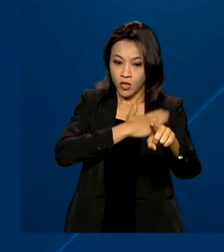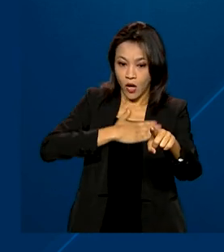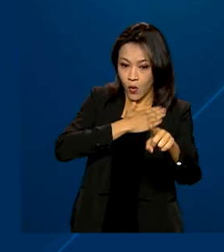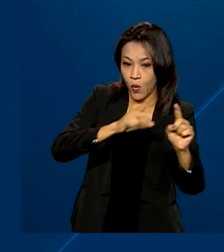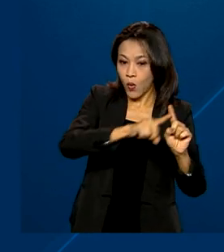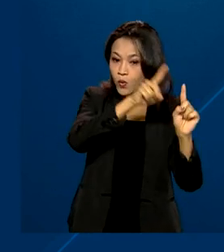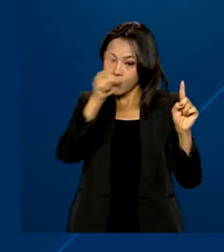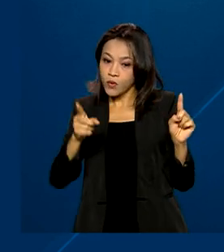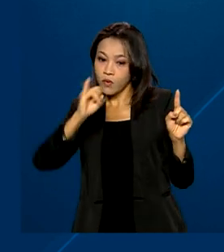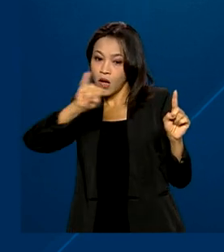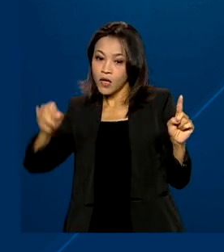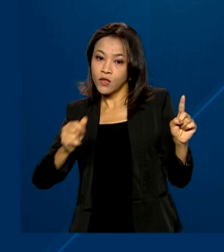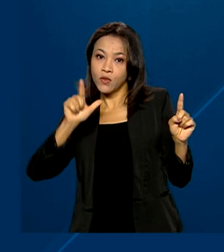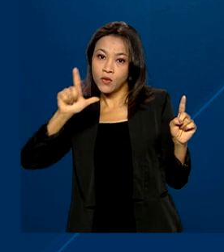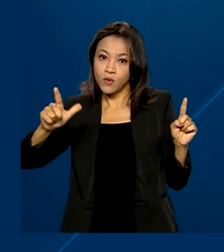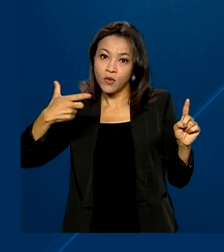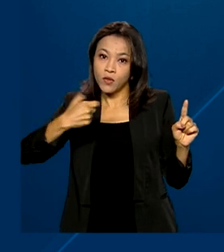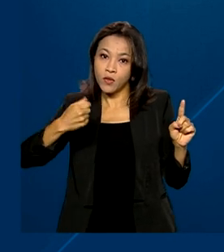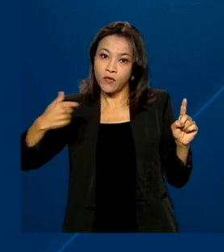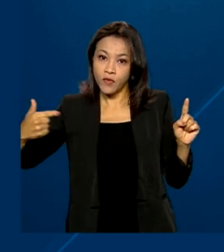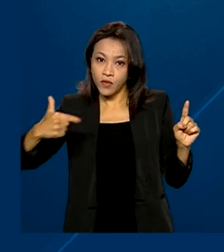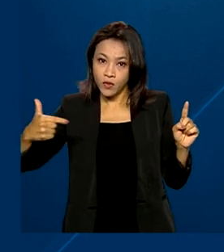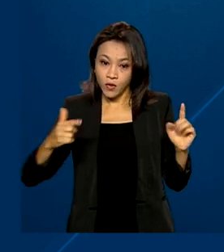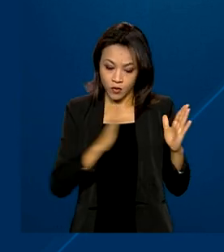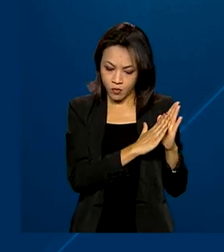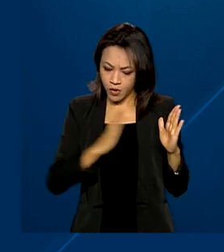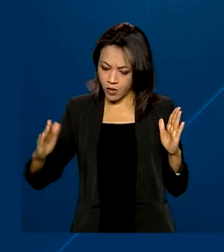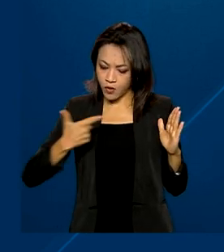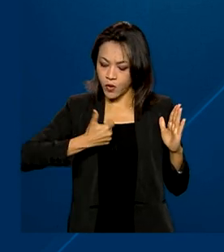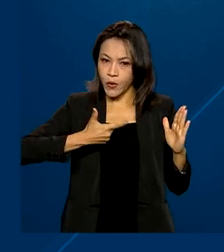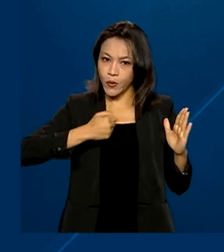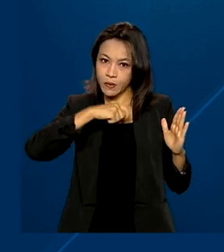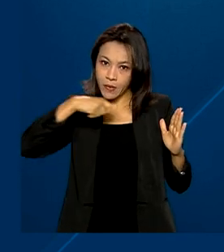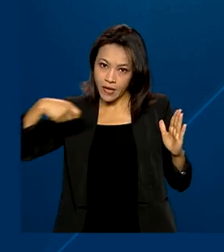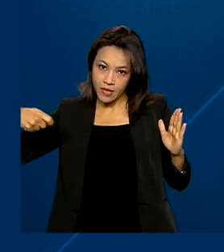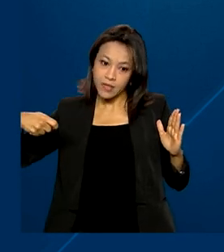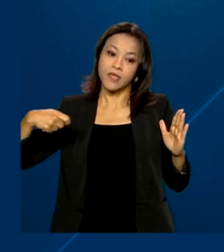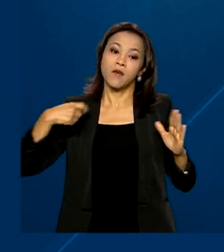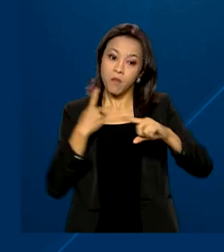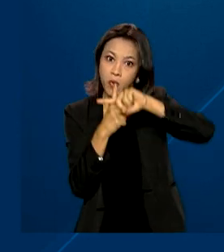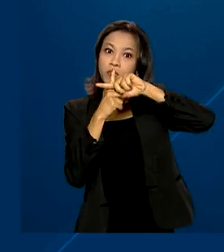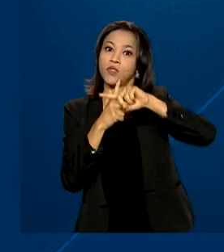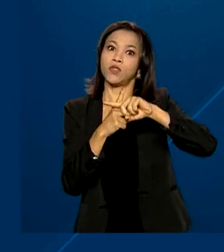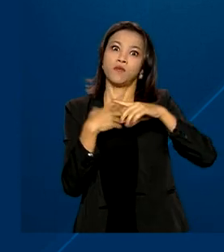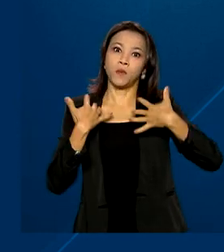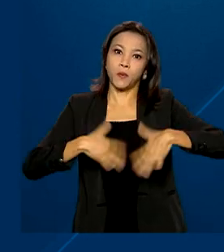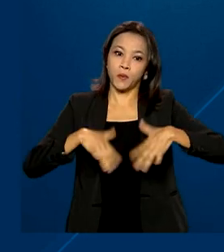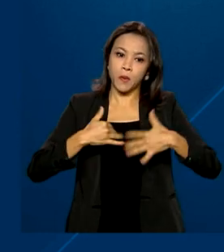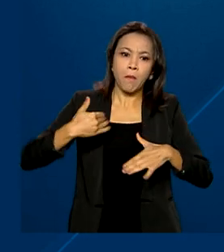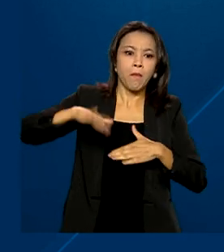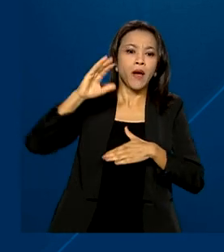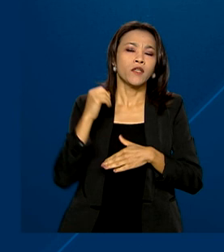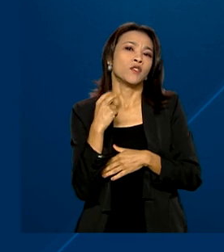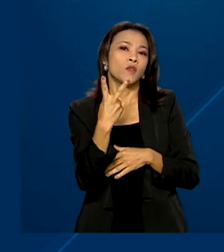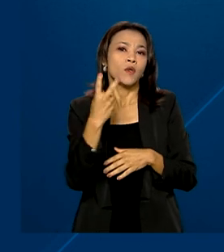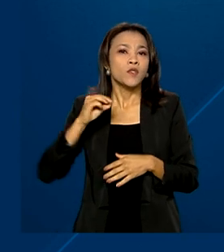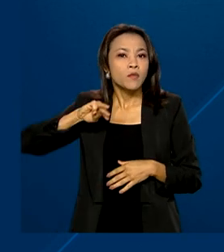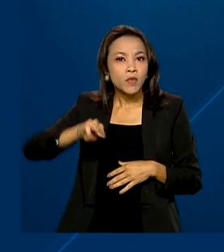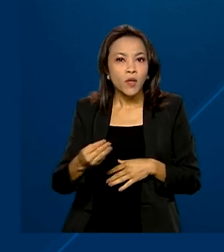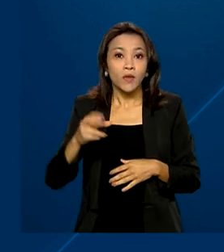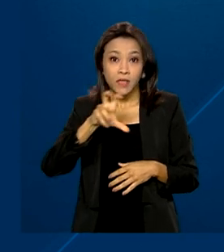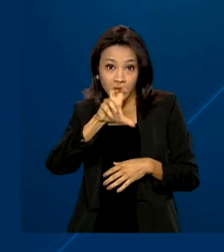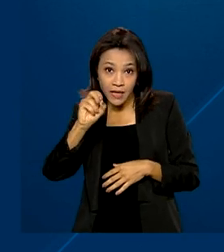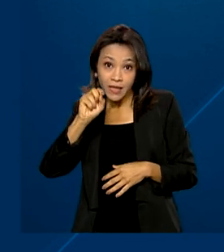a julho de 2022, os últimos 12 meses, o saldo positivo chegou a mais de 2 milhões e 500